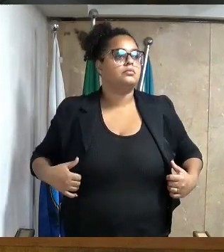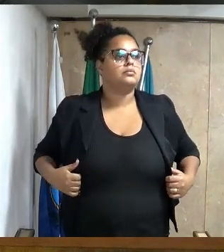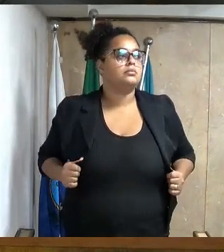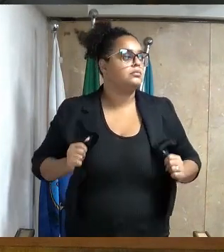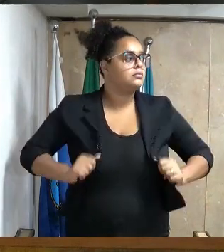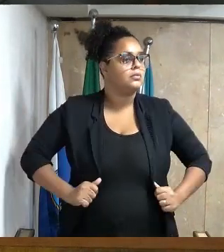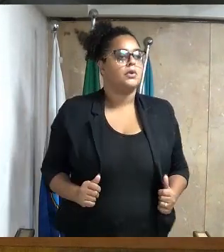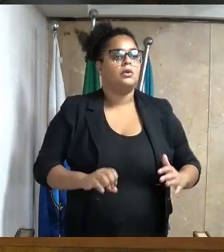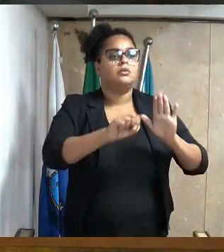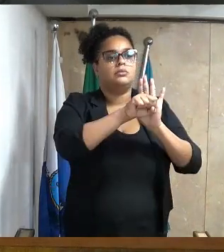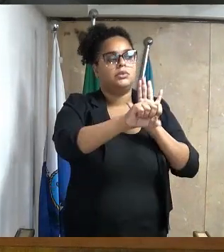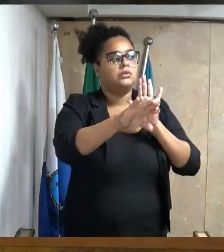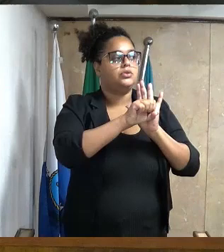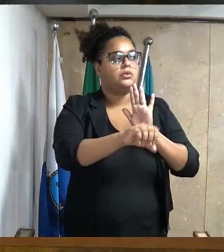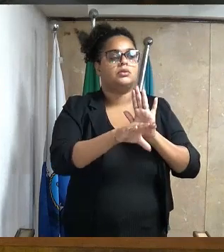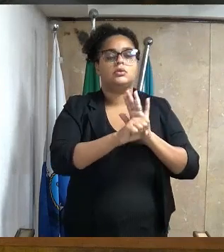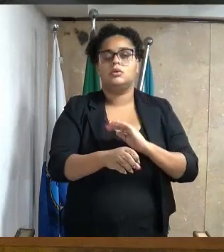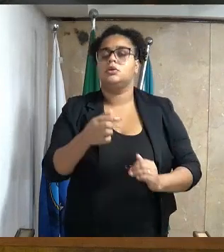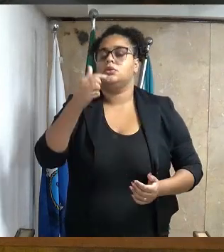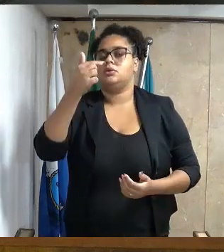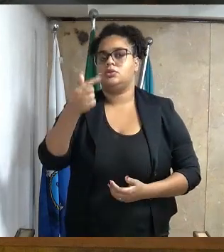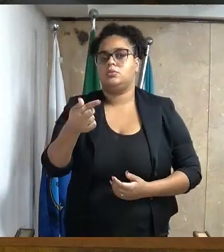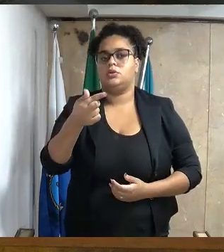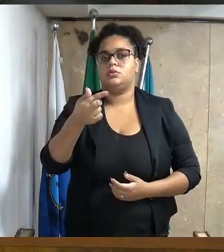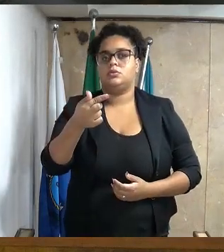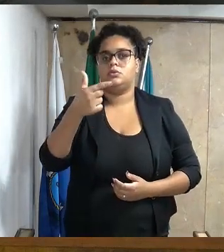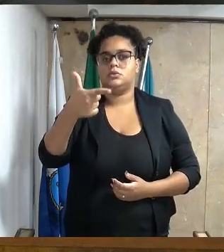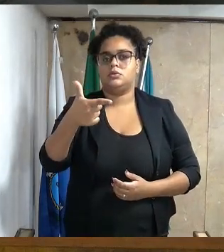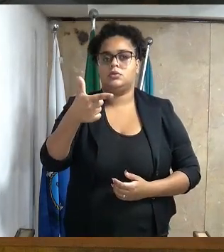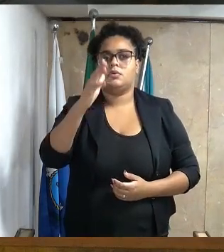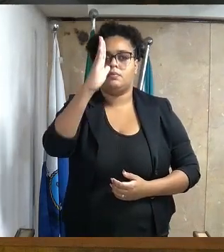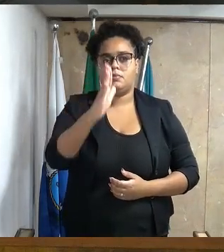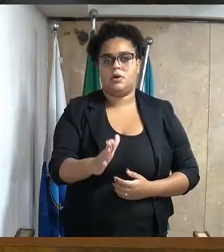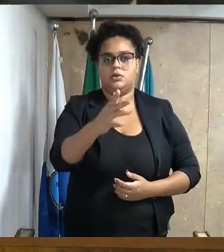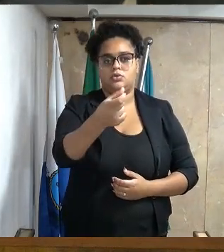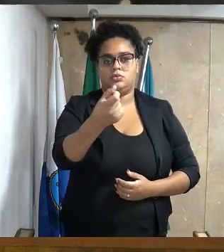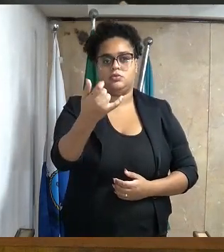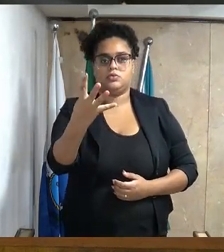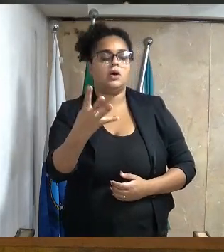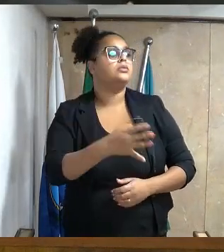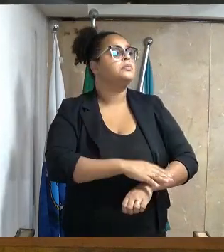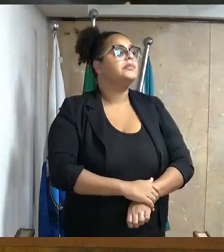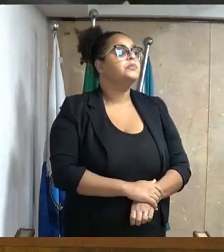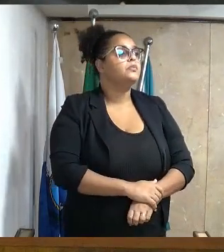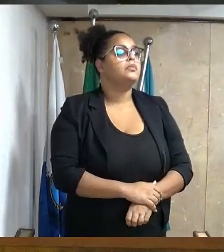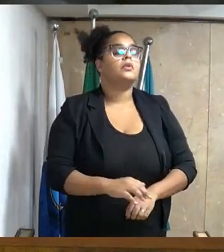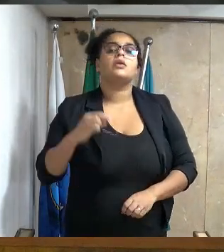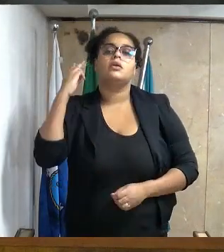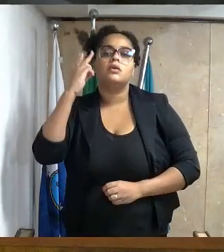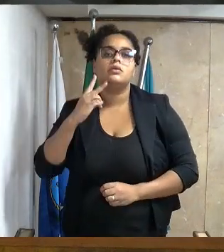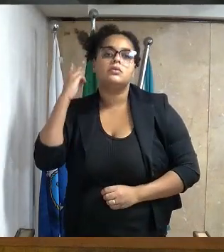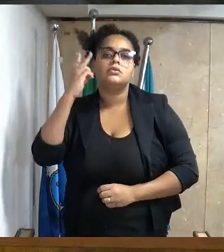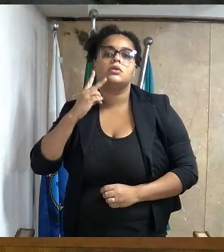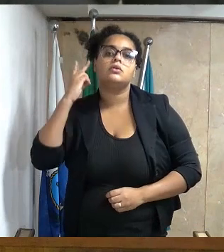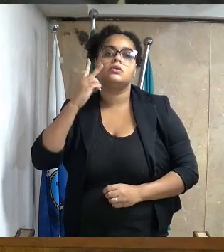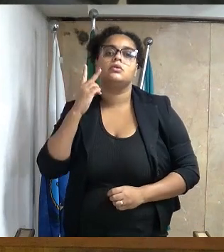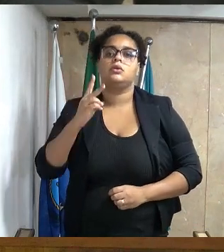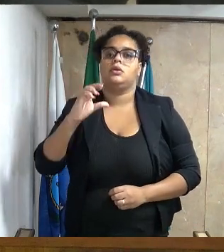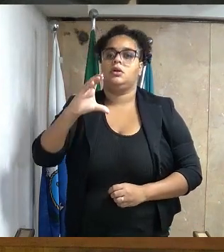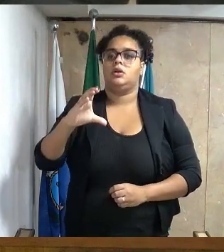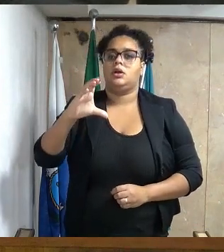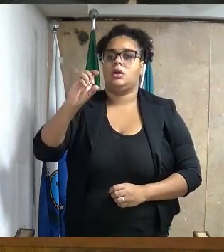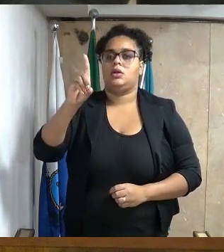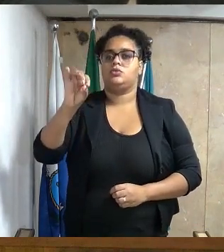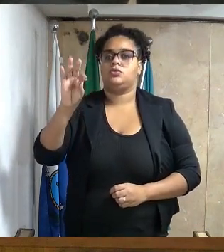Indicação número 7396 barra 2024. Dois seletíssimos, senhor vereador Cláudio